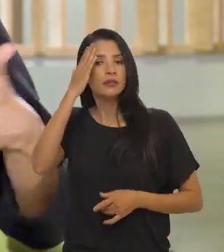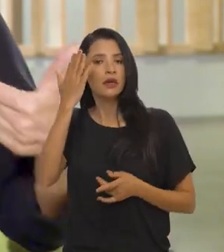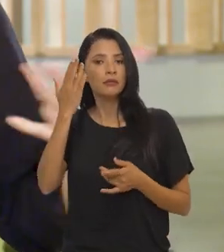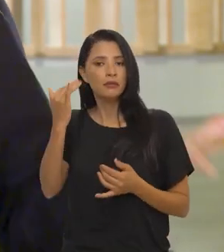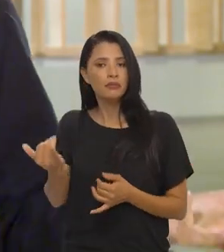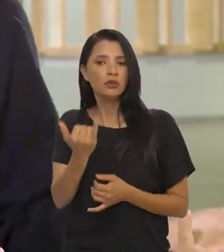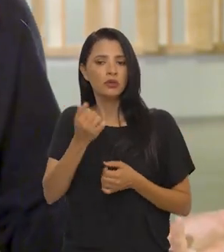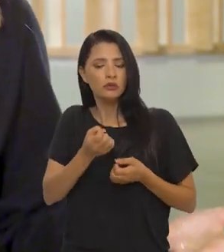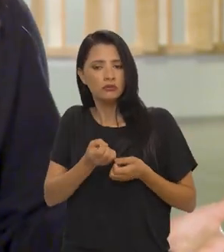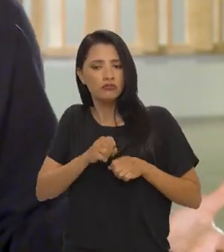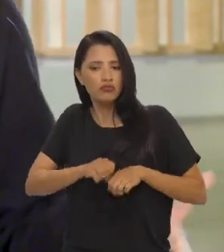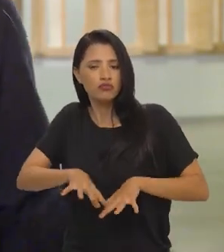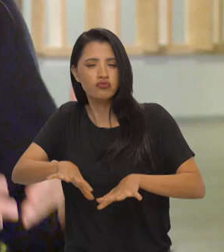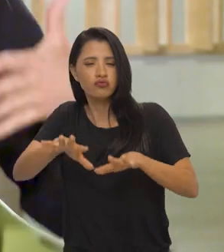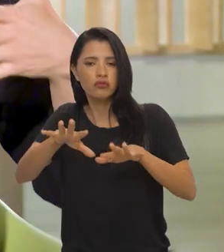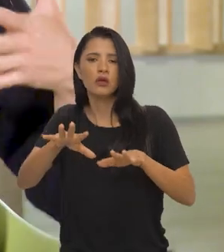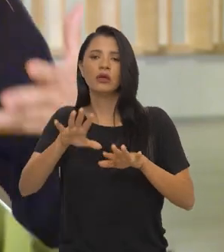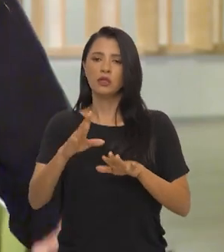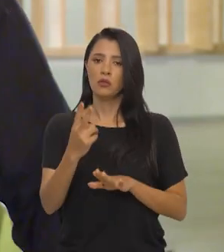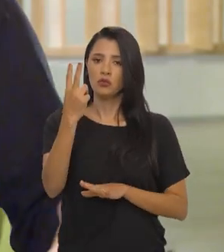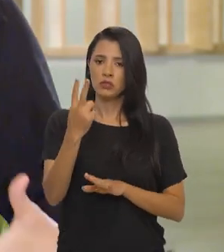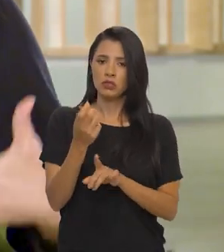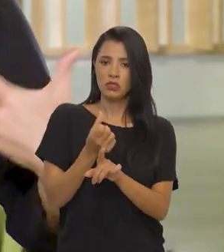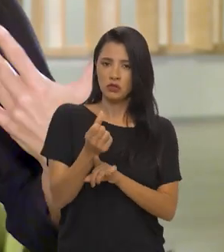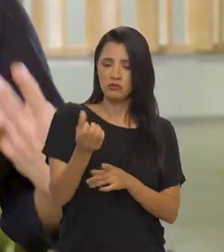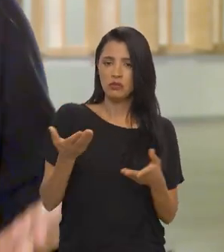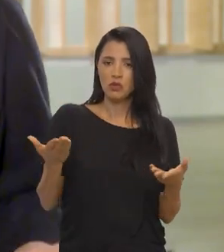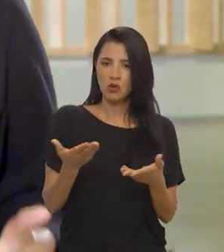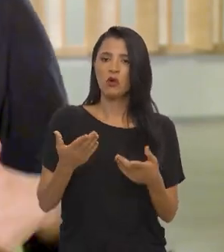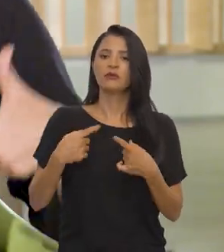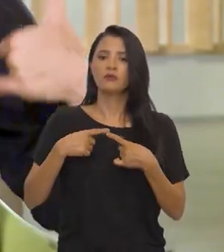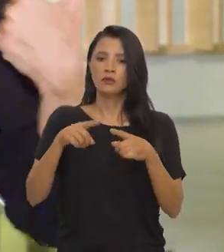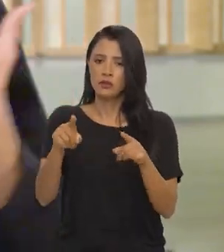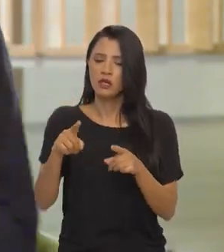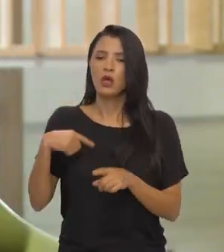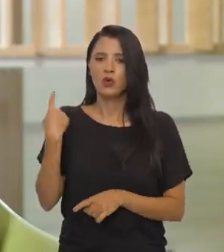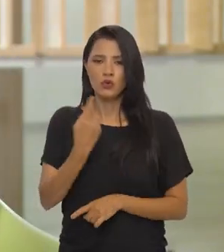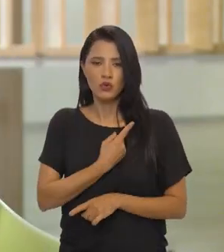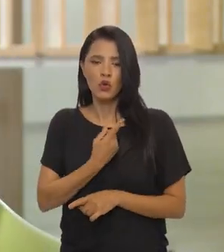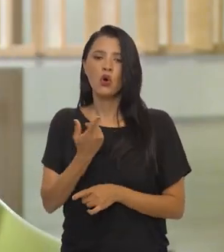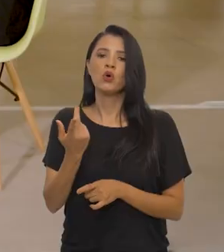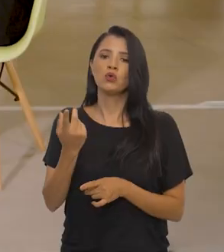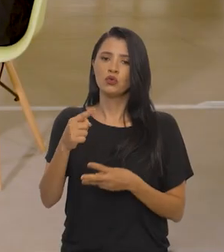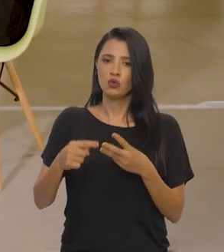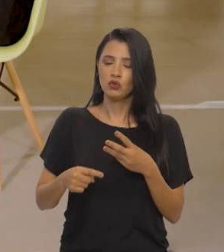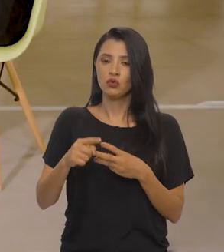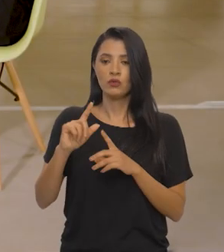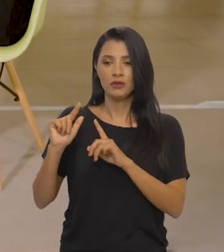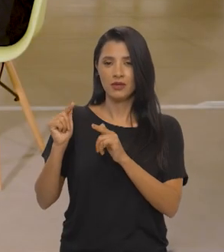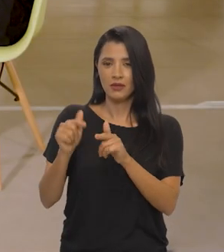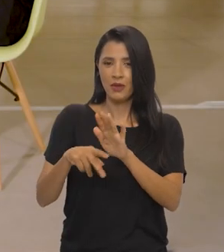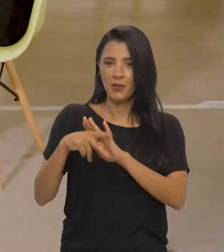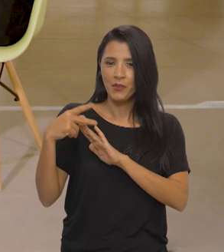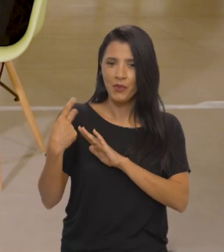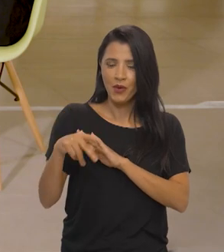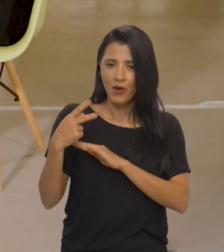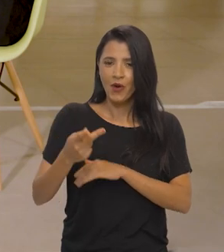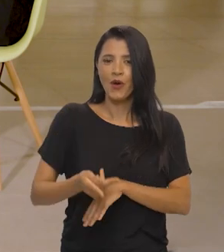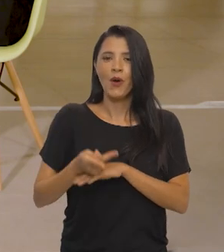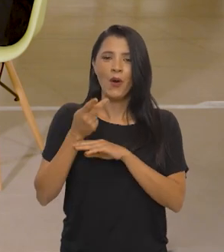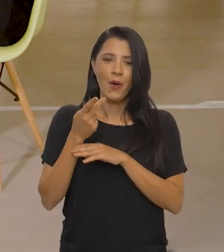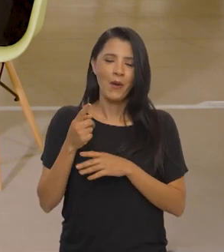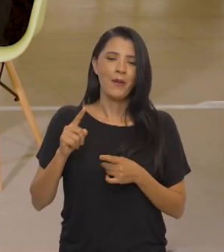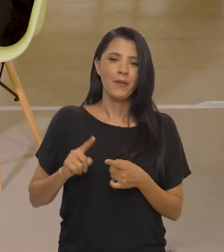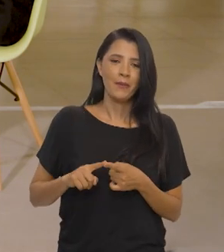sabe da importância da difusão. Então, para o segundo semestre lançaremos os nossos prêmios tradicionais,